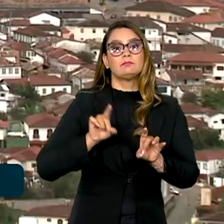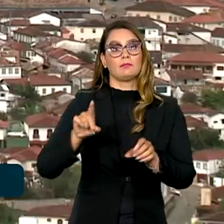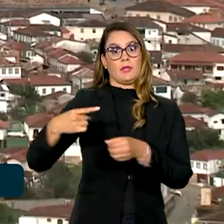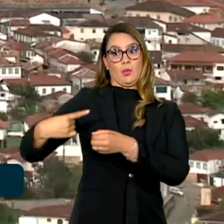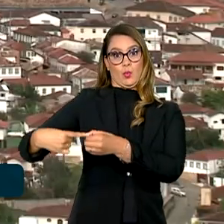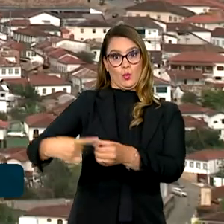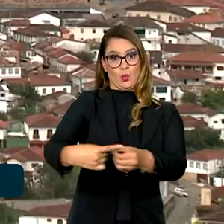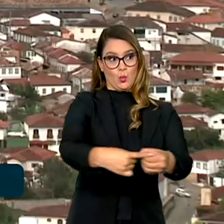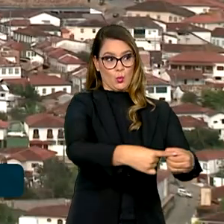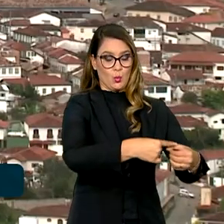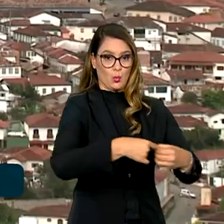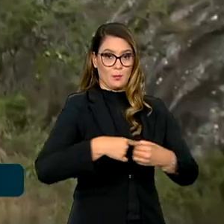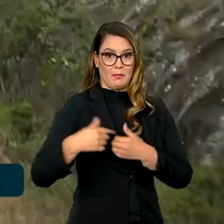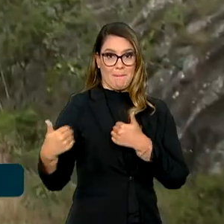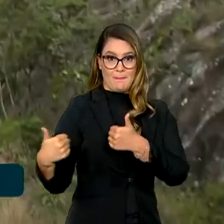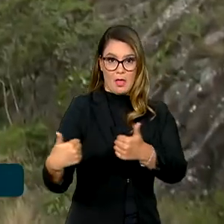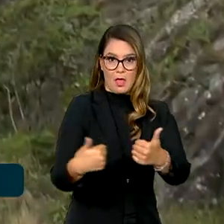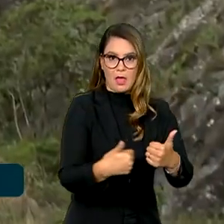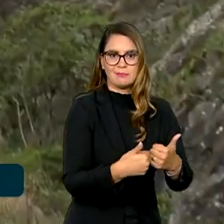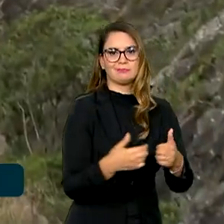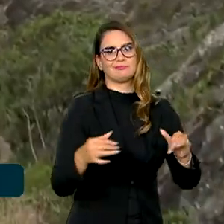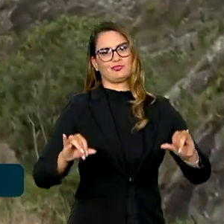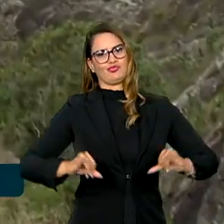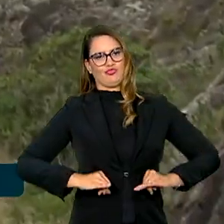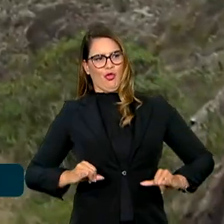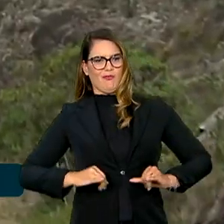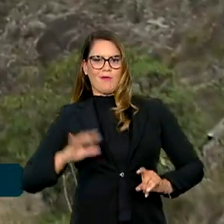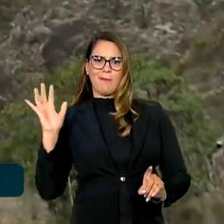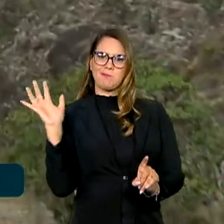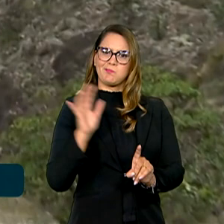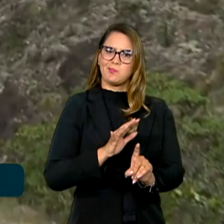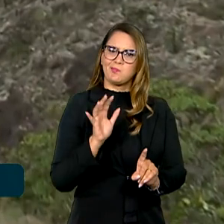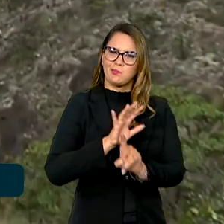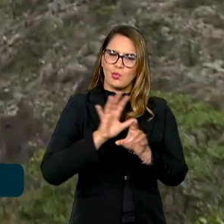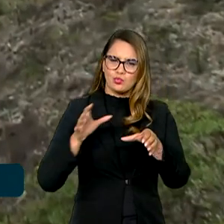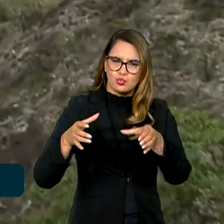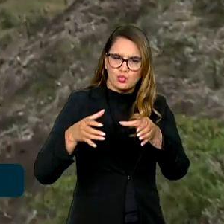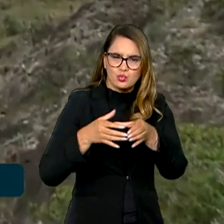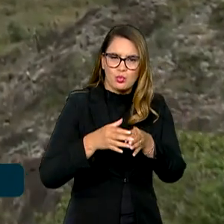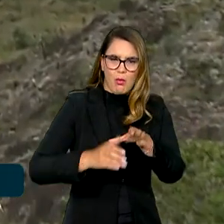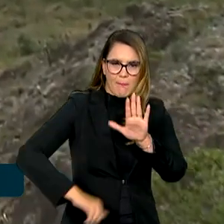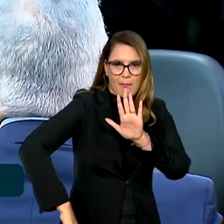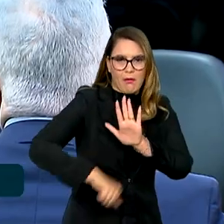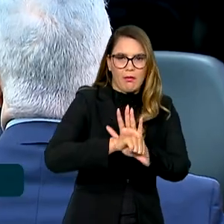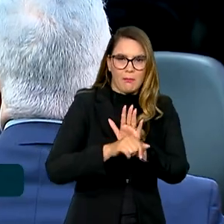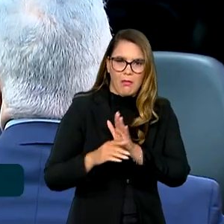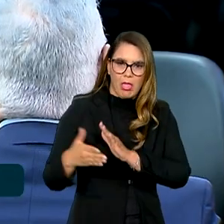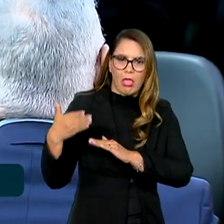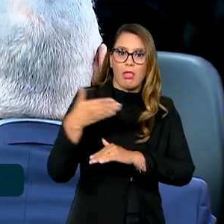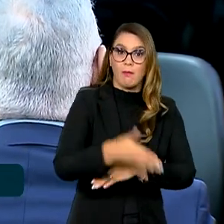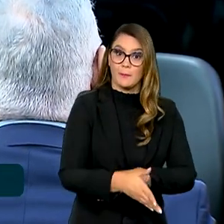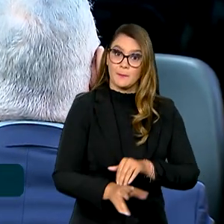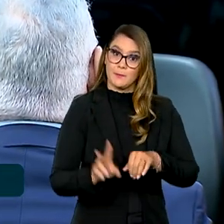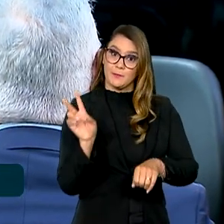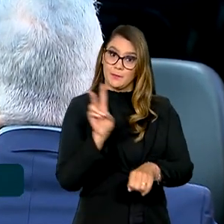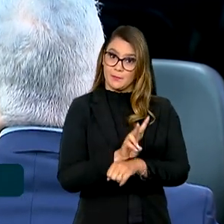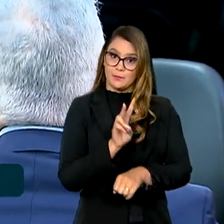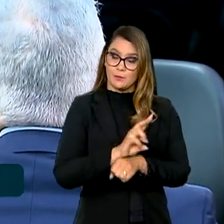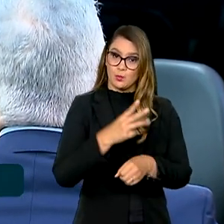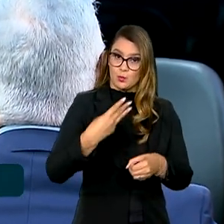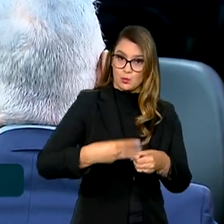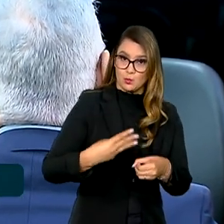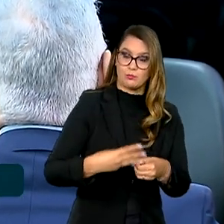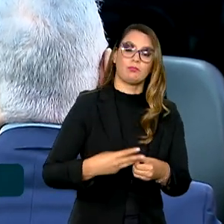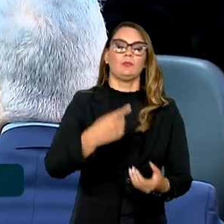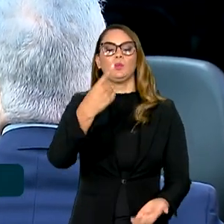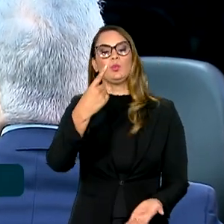em torno dessas mineradoras sofrem ataques de quadrilhas e do crime organizado. Para proteger os municípios,